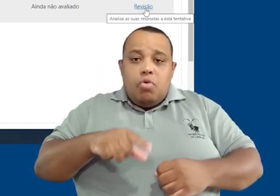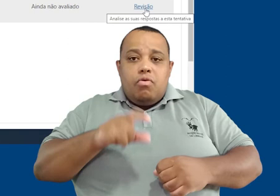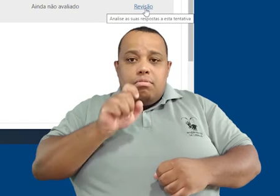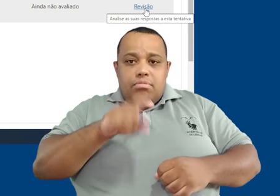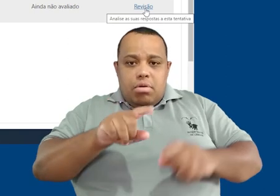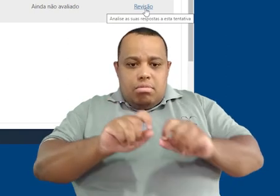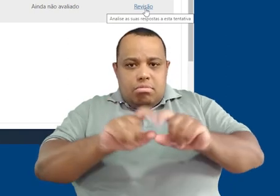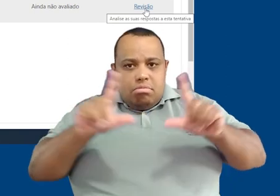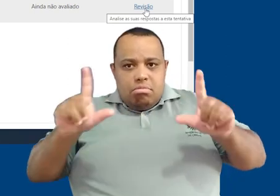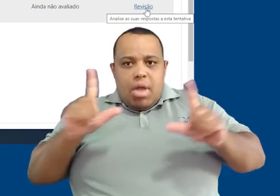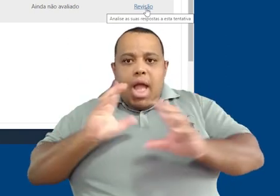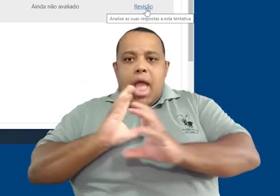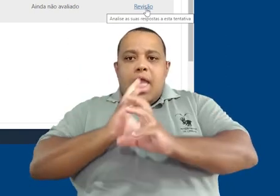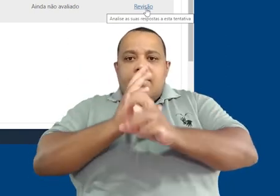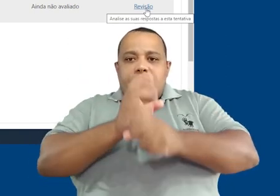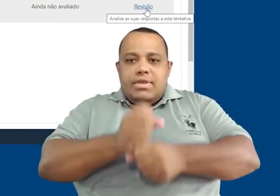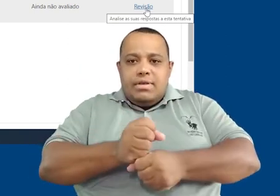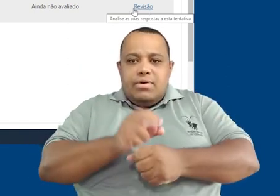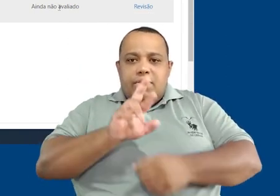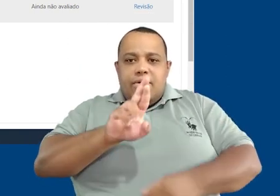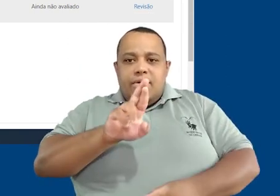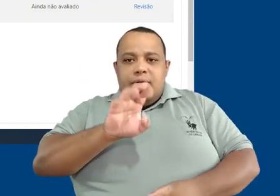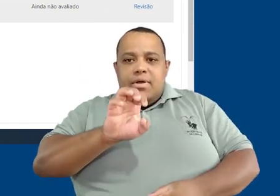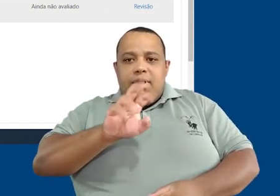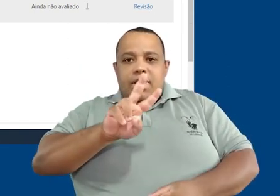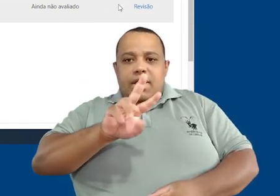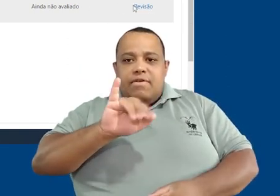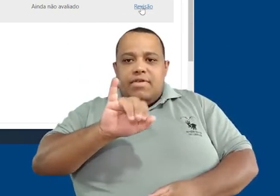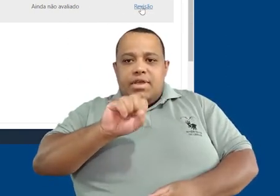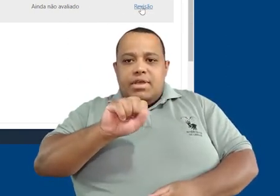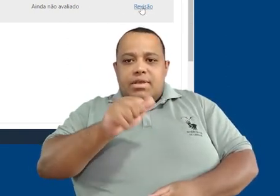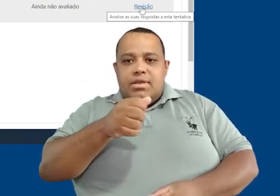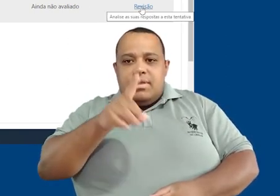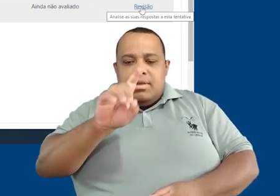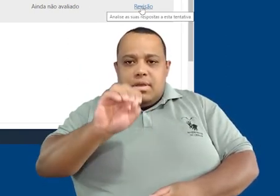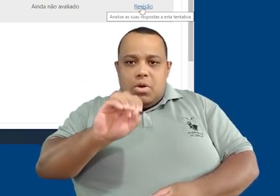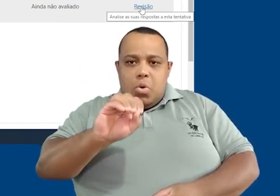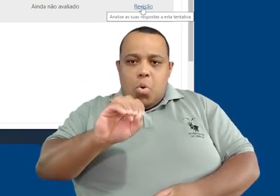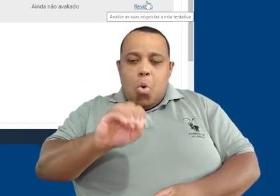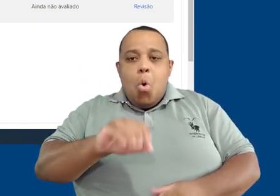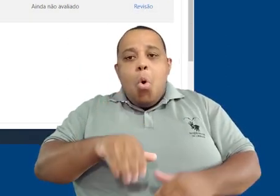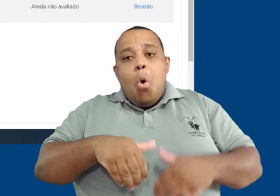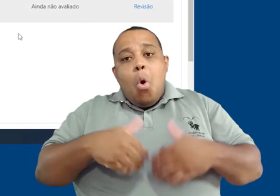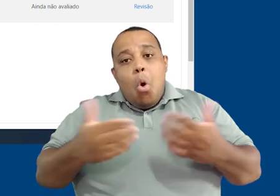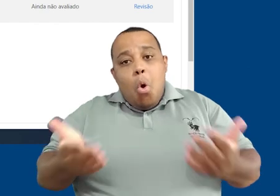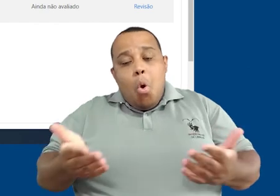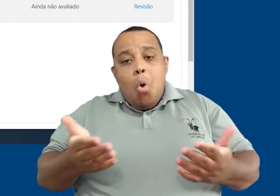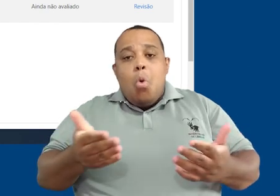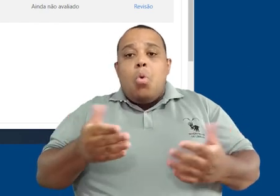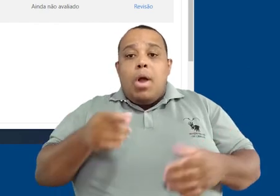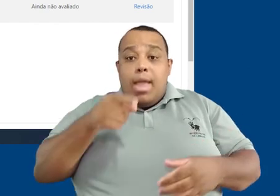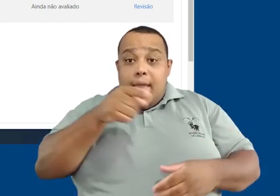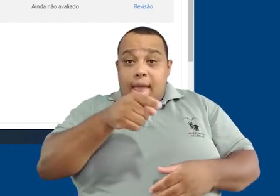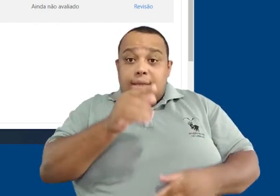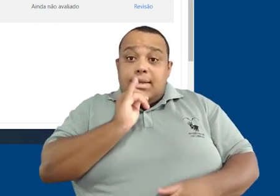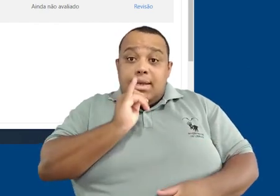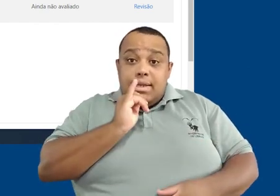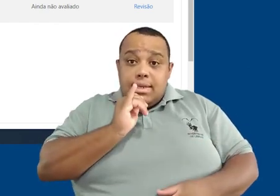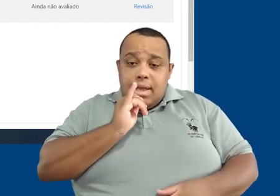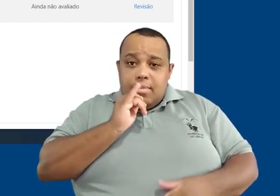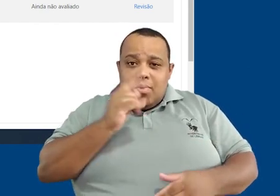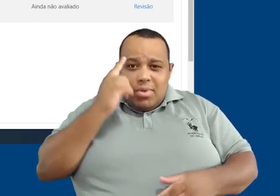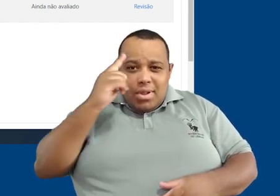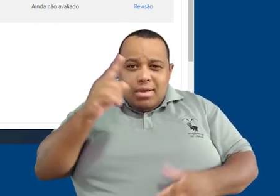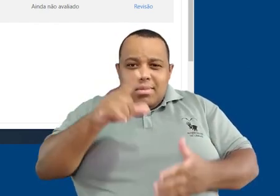novamente, a revisão, através do link Revisão, no fim da linha, que representa a tentativa. Também, neste caso,